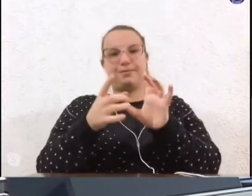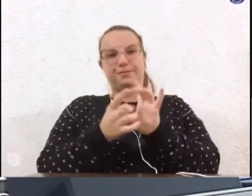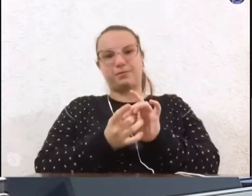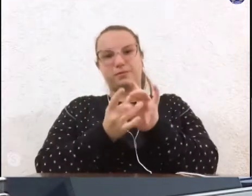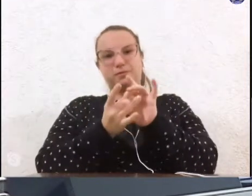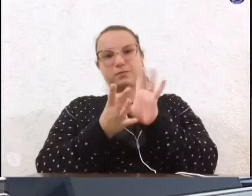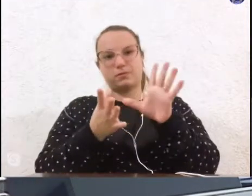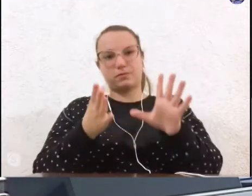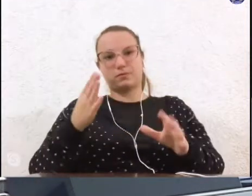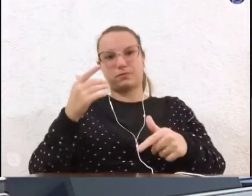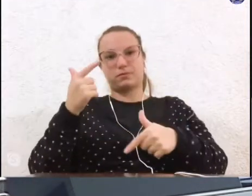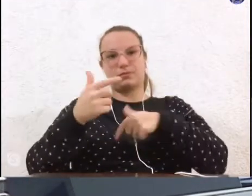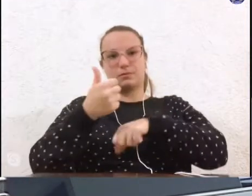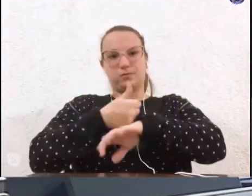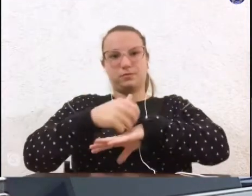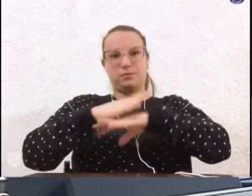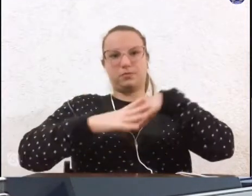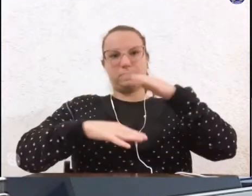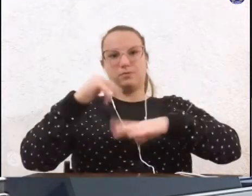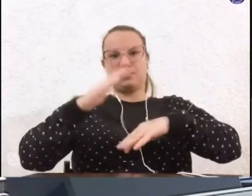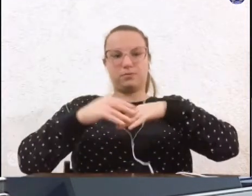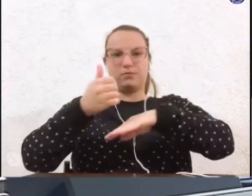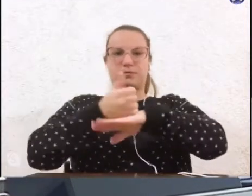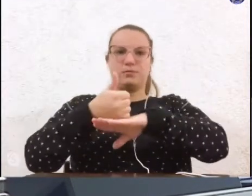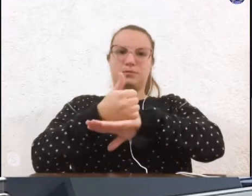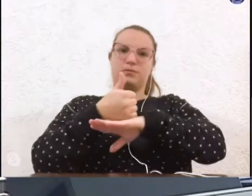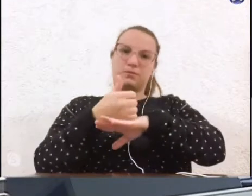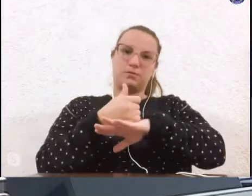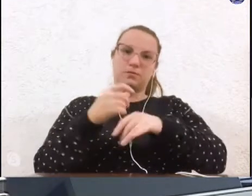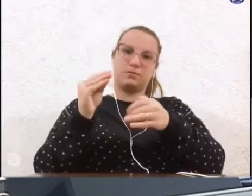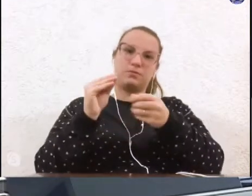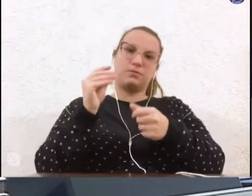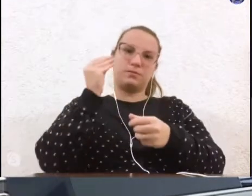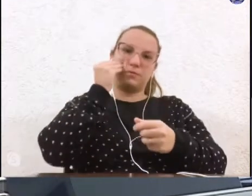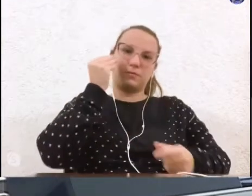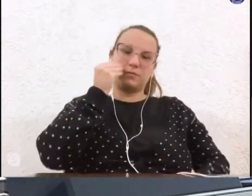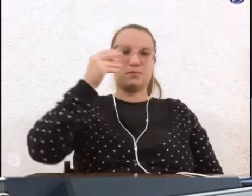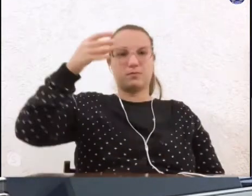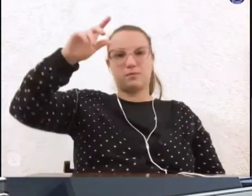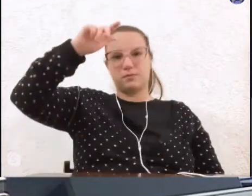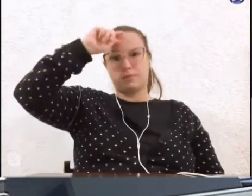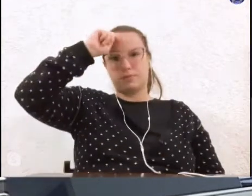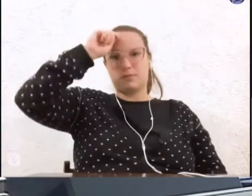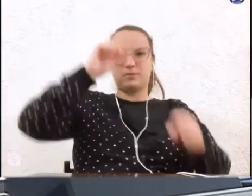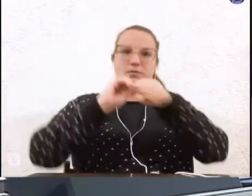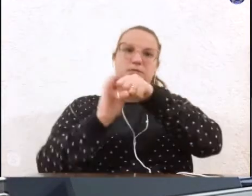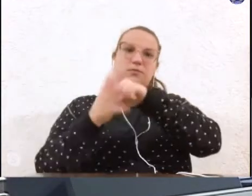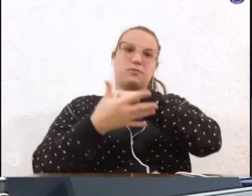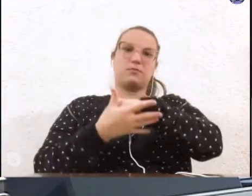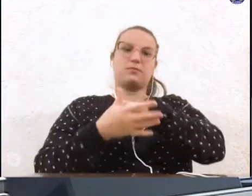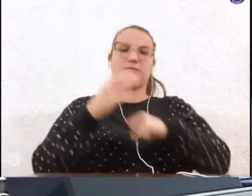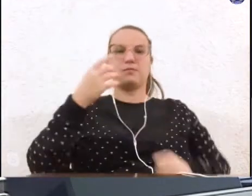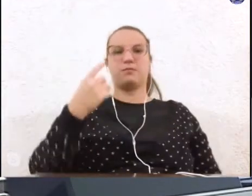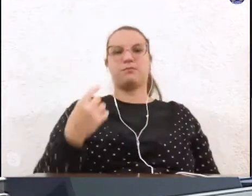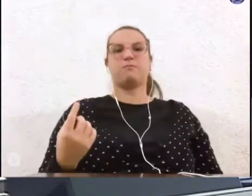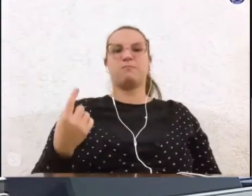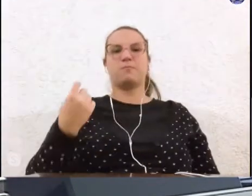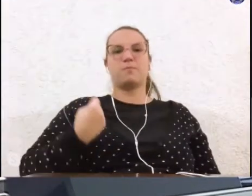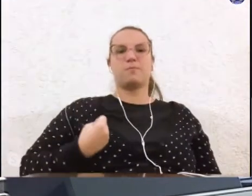profissionais a realização de testes de Covid-19. Número